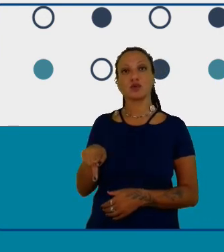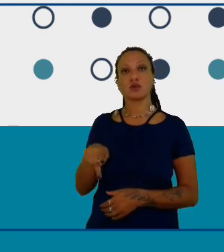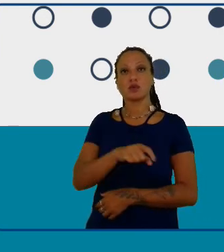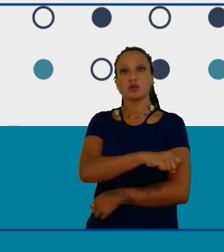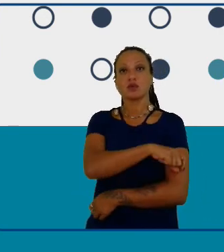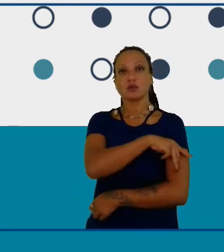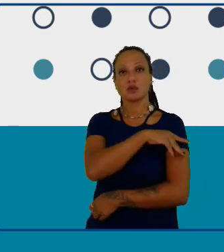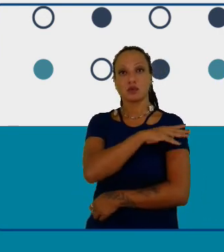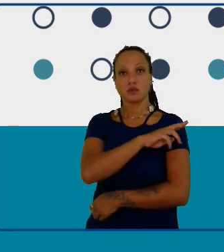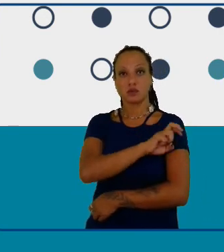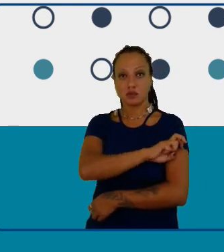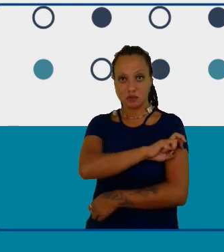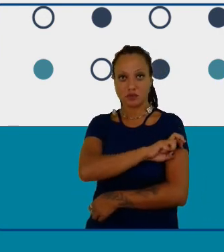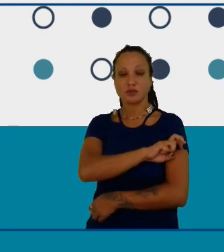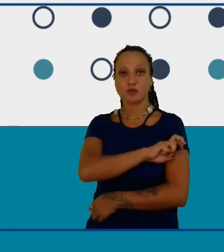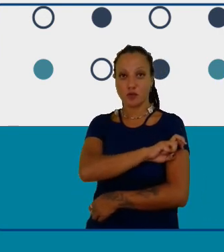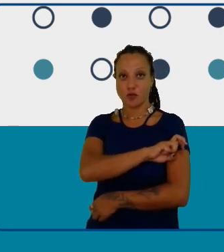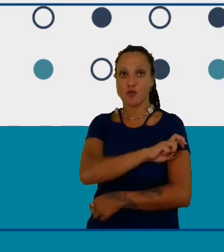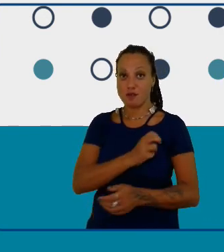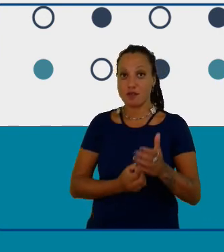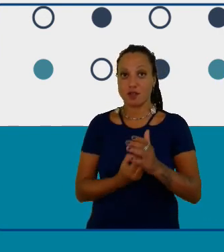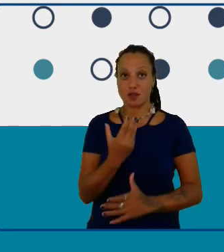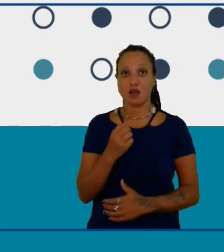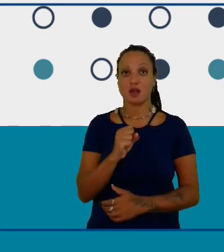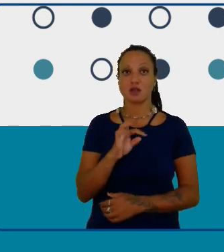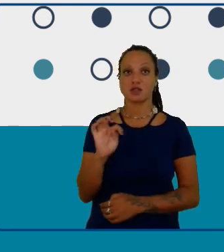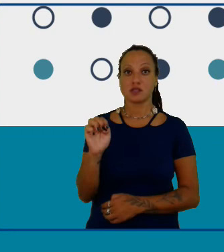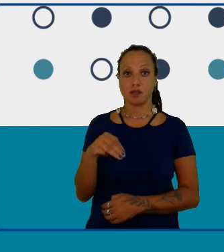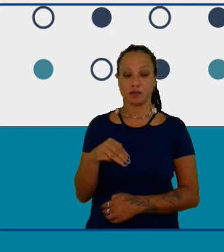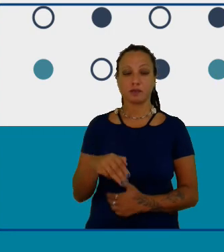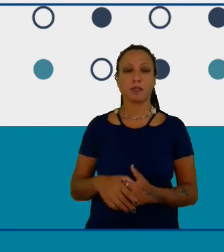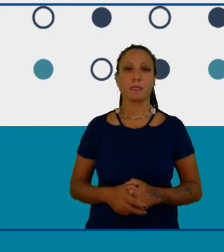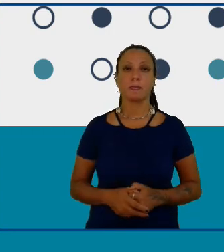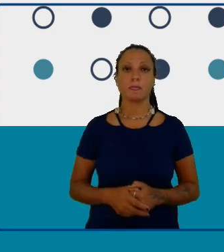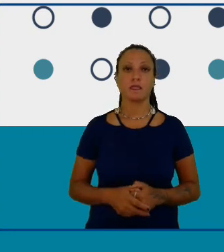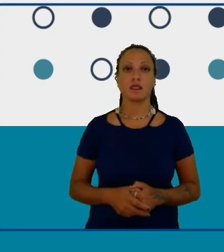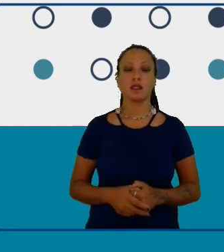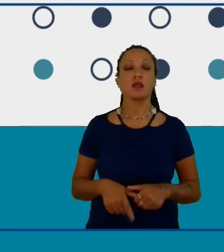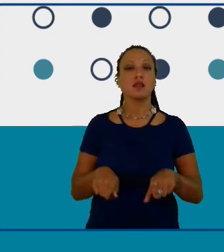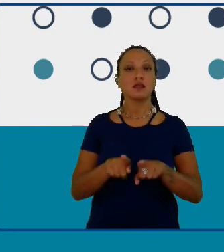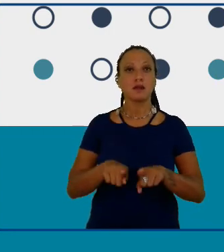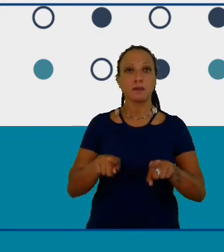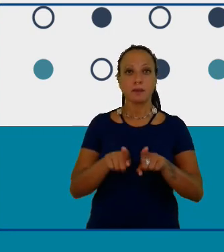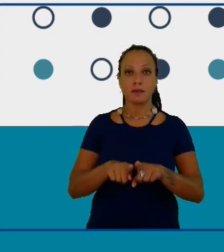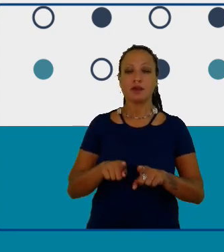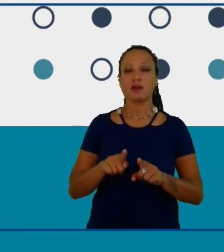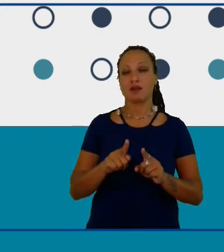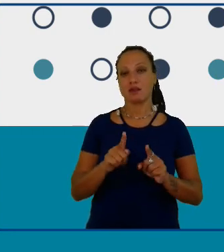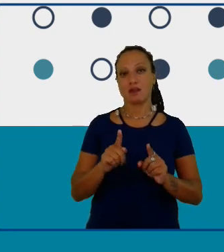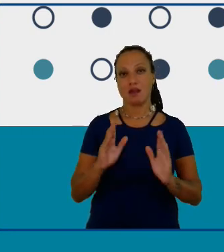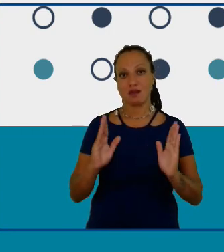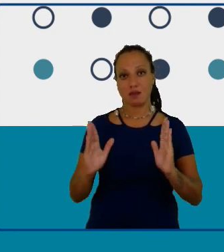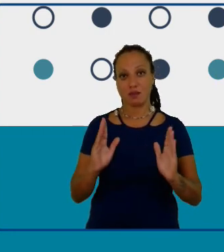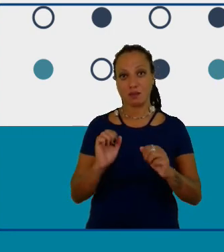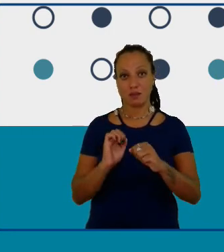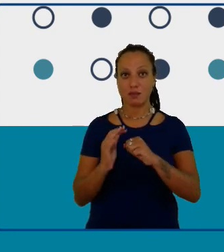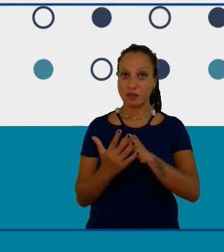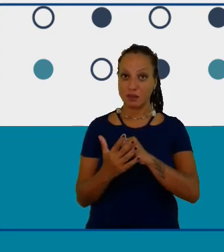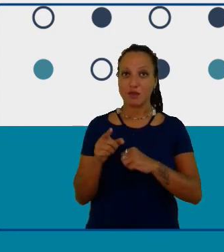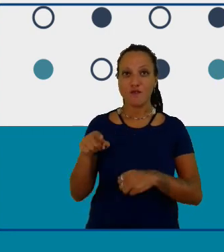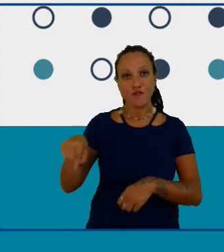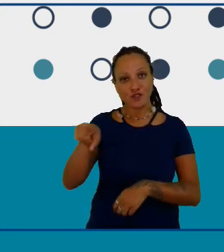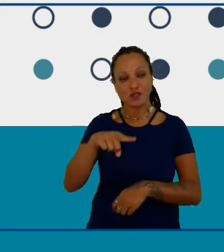STEM Clubs e mais ainda Camila você mencionou na sua fala que durante a pandemia vocês tiveram um esforço de